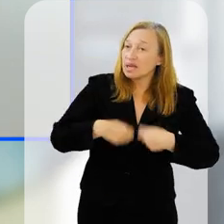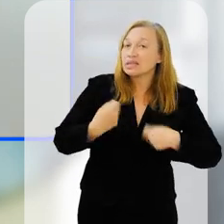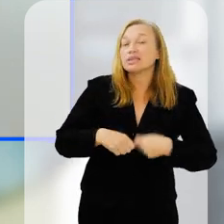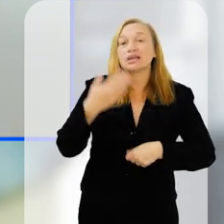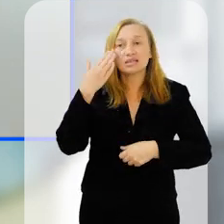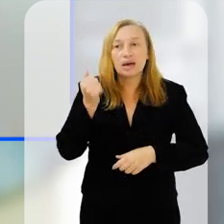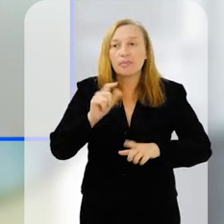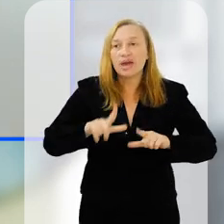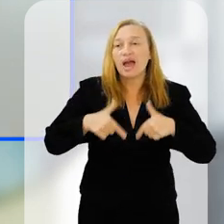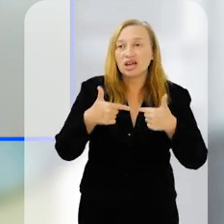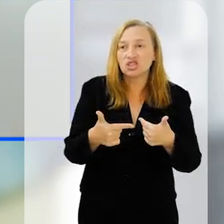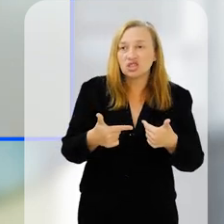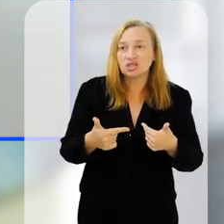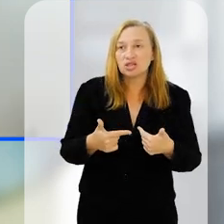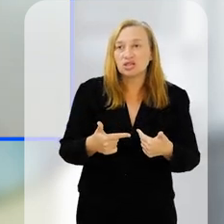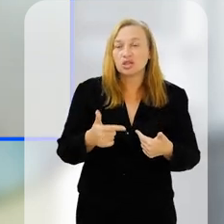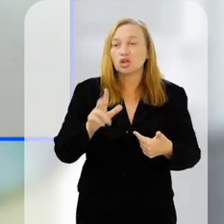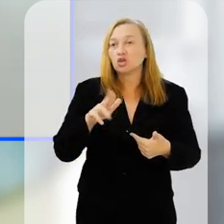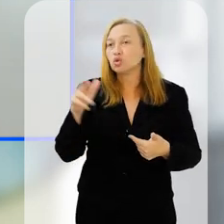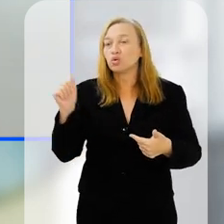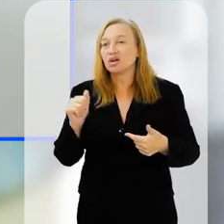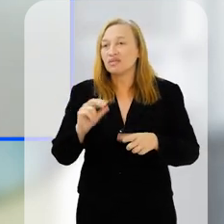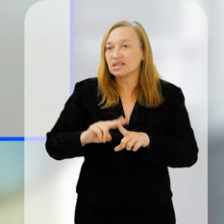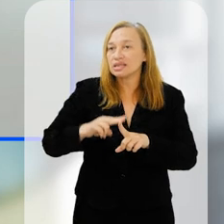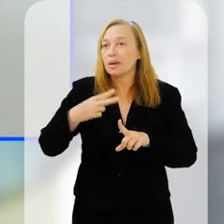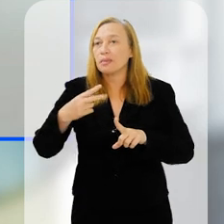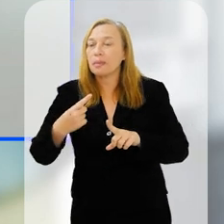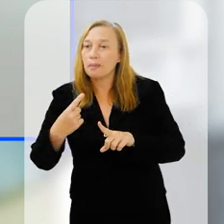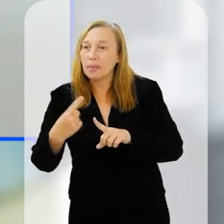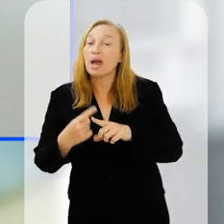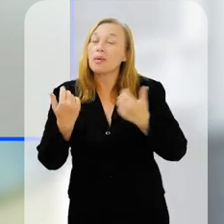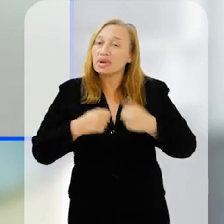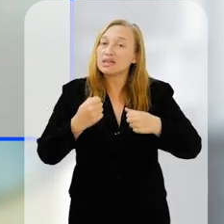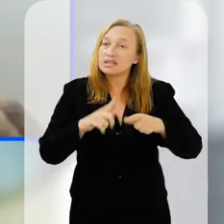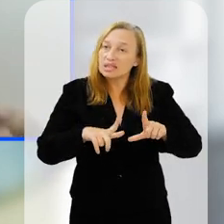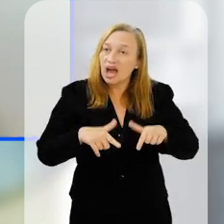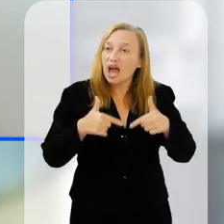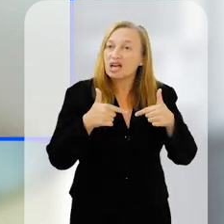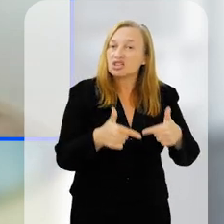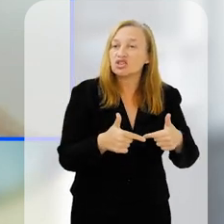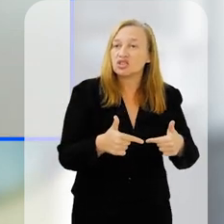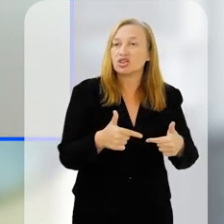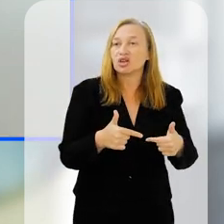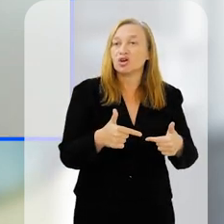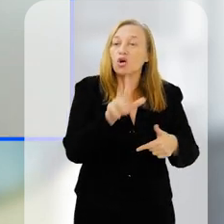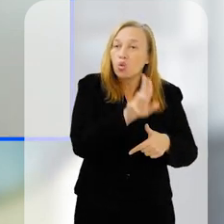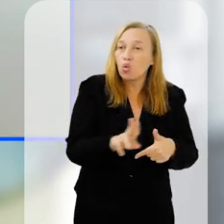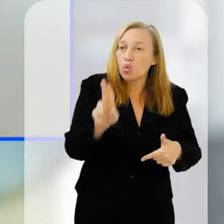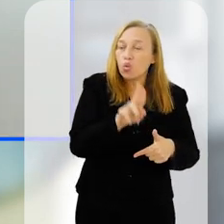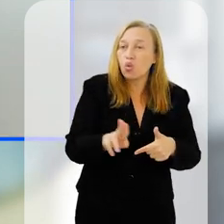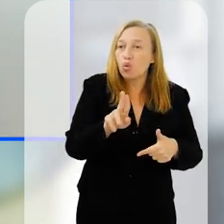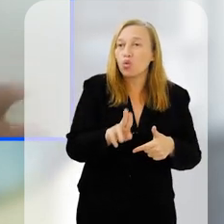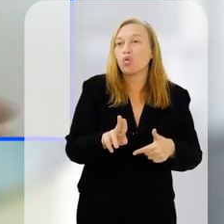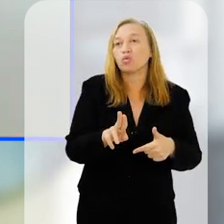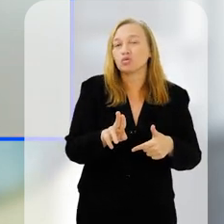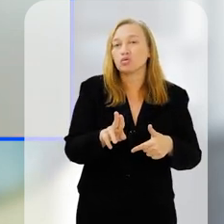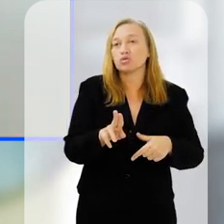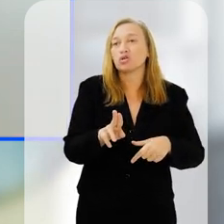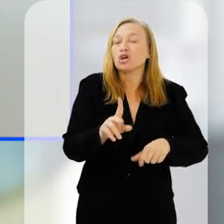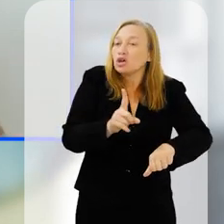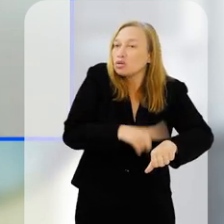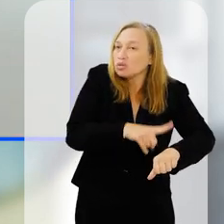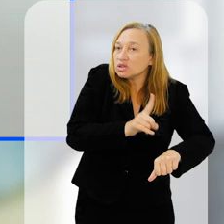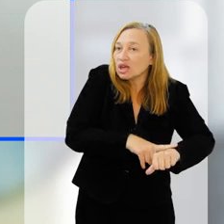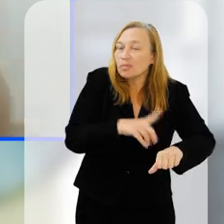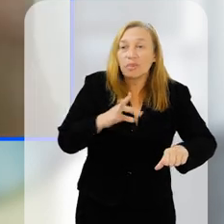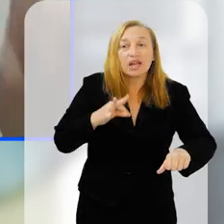mas a gente precisa saber dosar, que nem sempre mais vai ser mais, a gente precisa otimizar, na verdade, o uso desse recurso